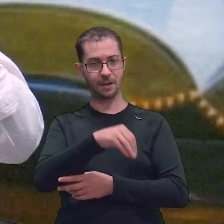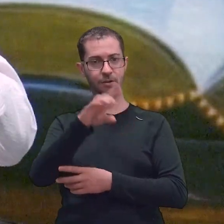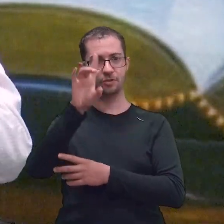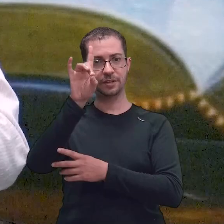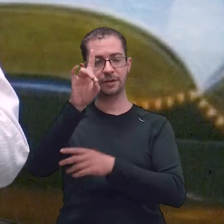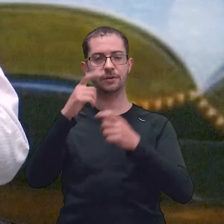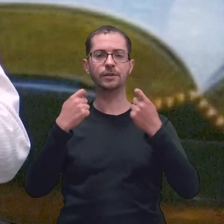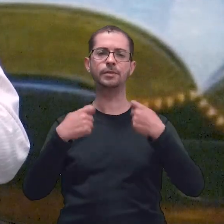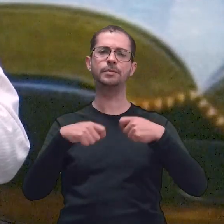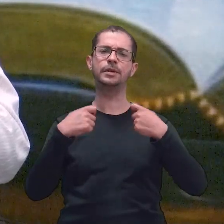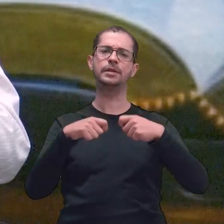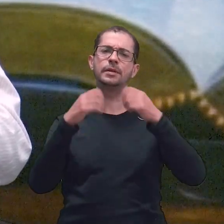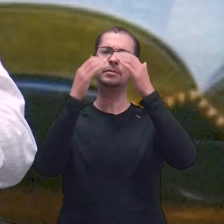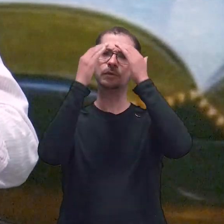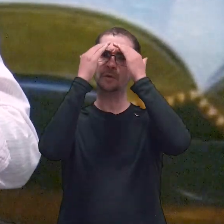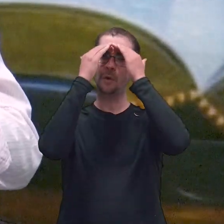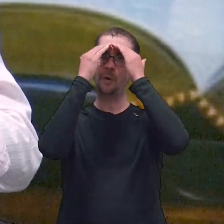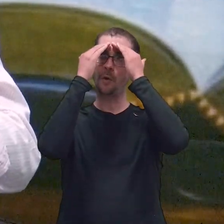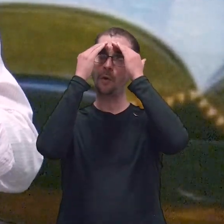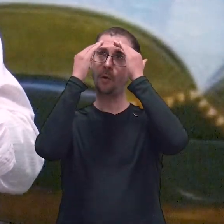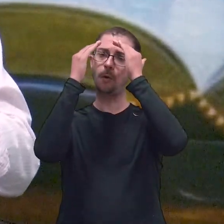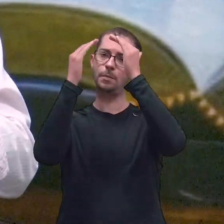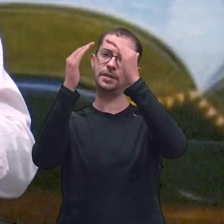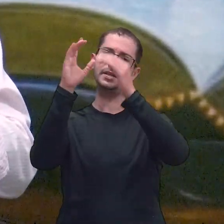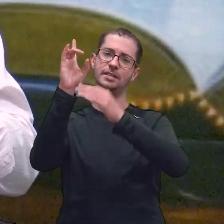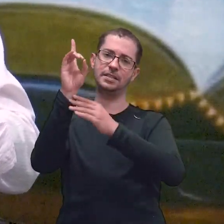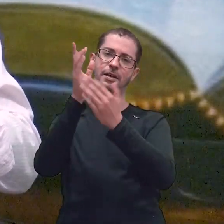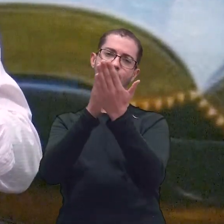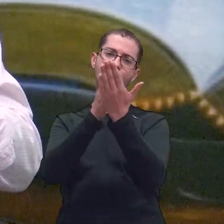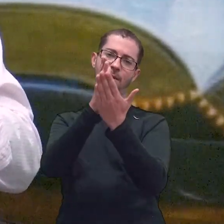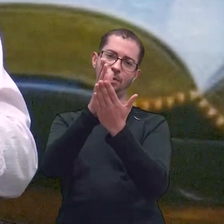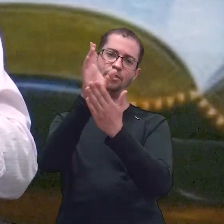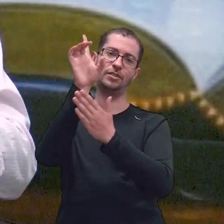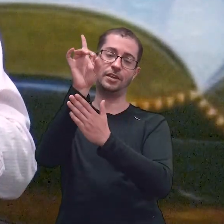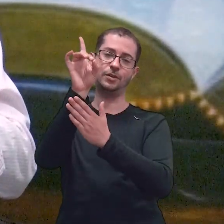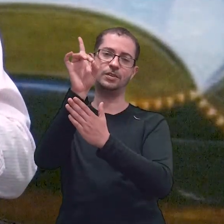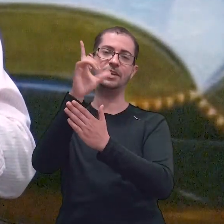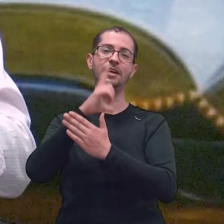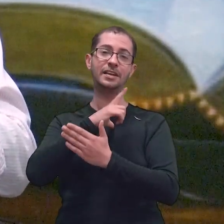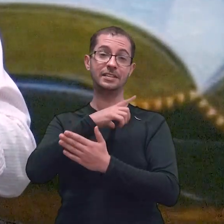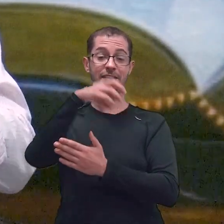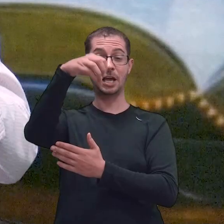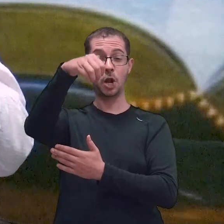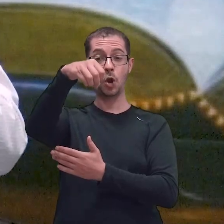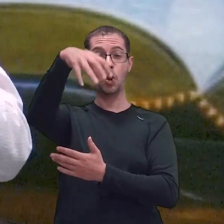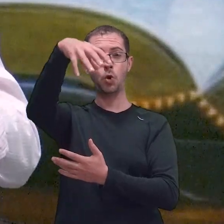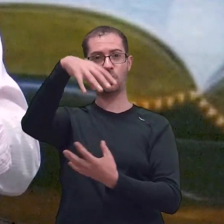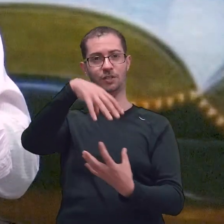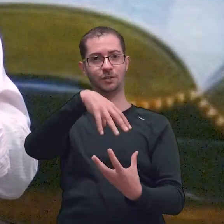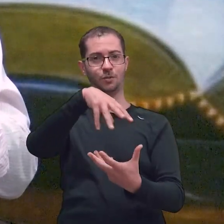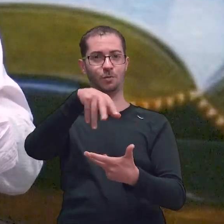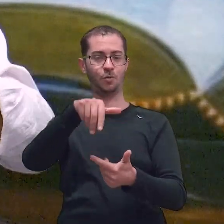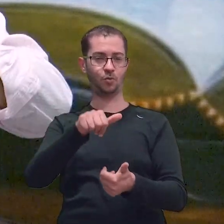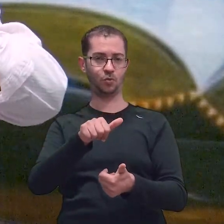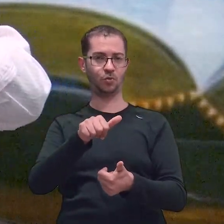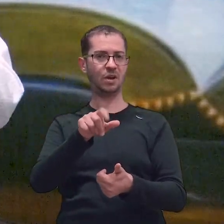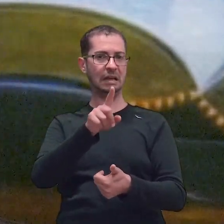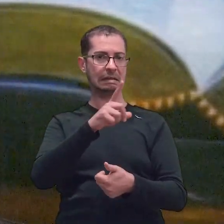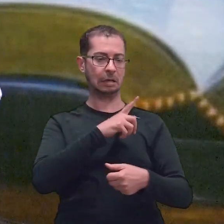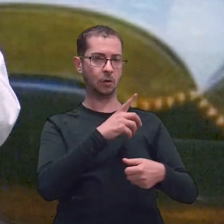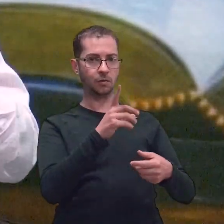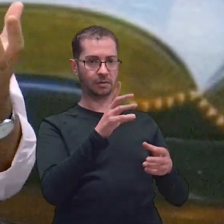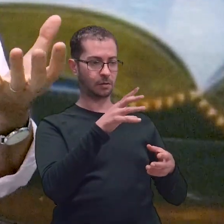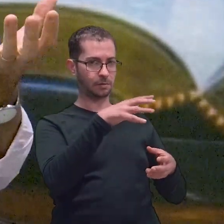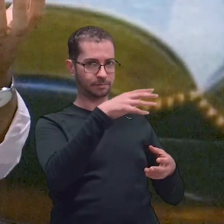observar os andamentos do Senhor, andar nos caminhos do Senhor e ser luz no mundo. Não ser trevas. Não se